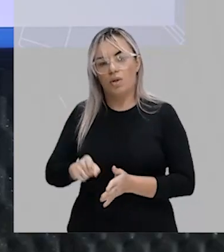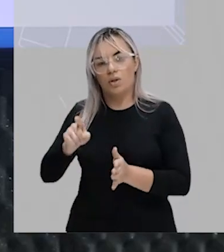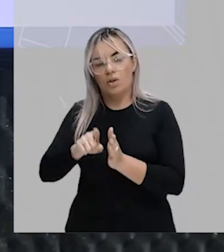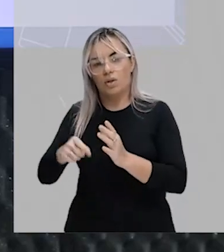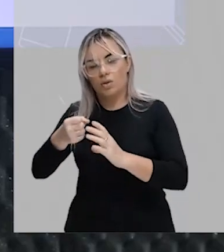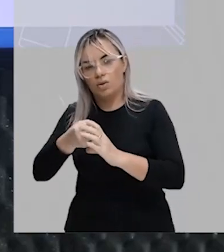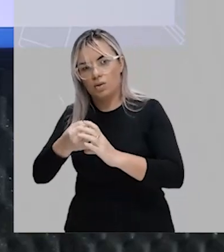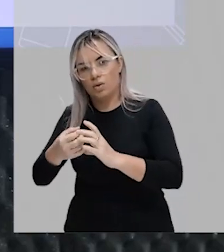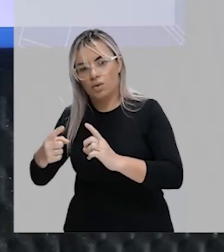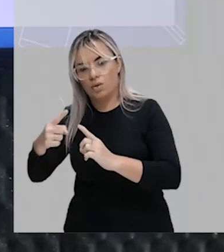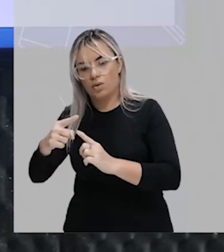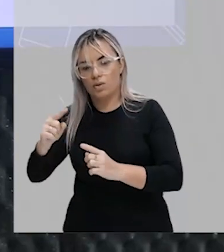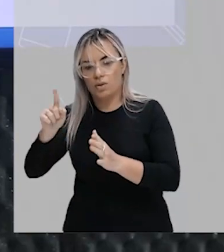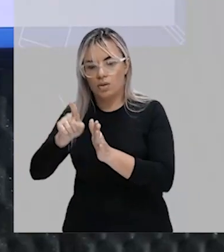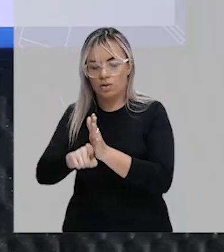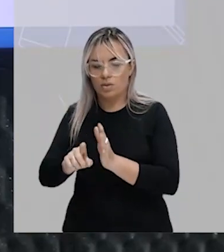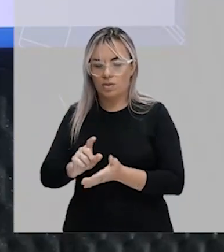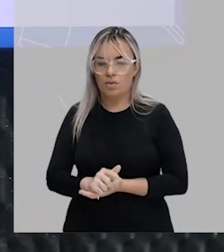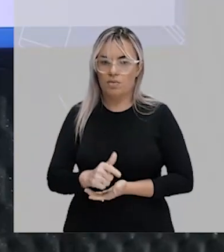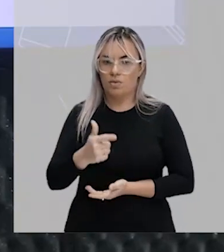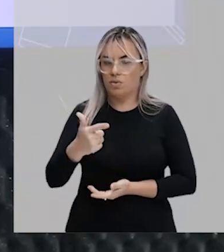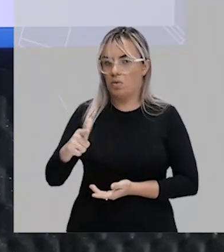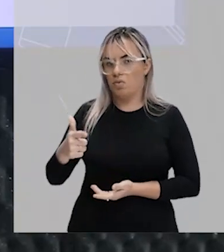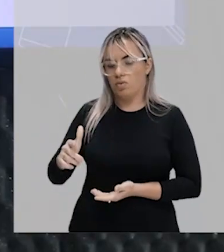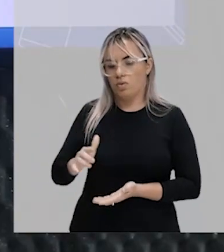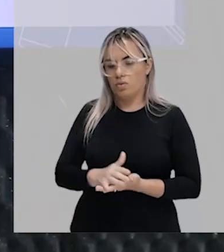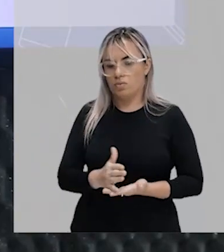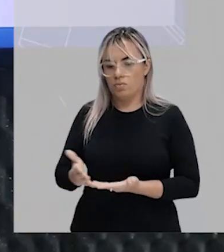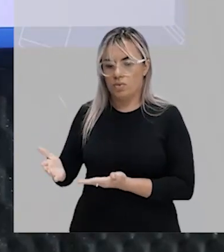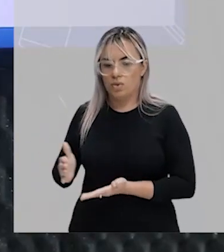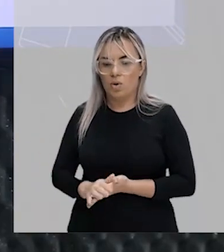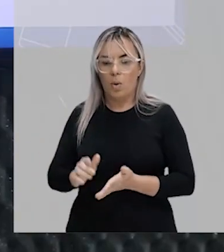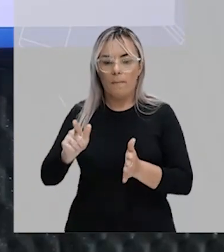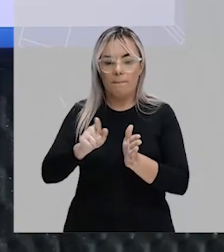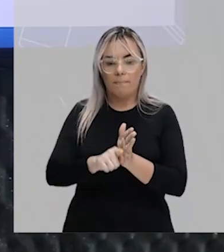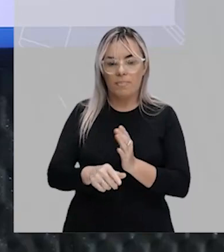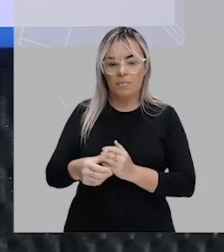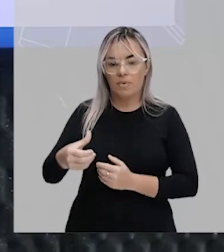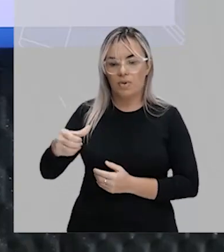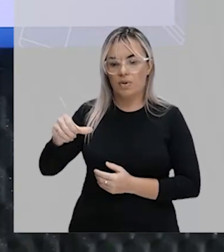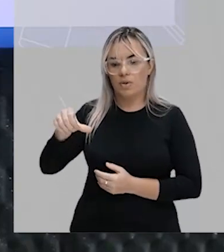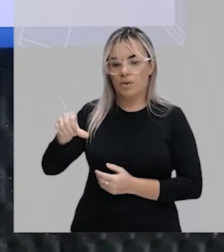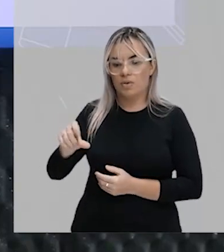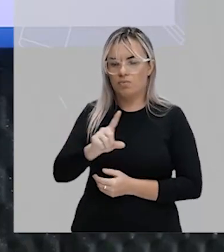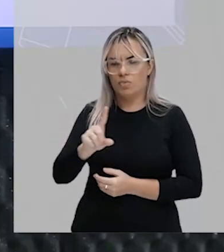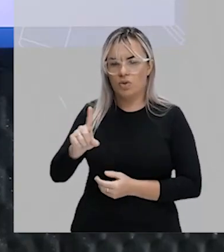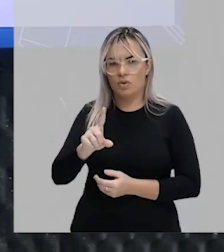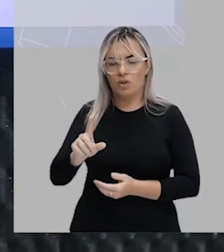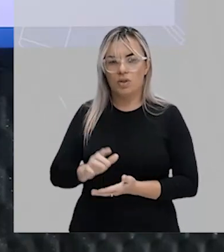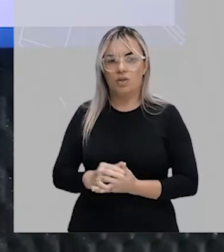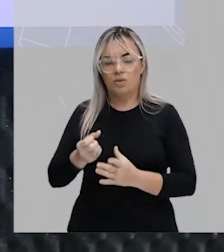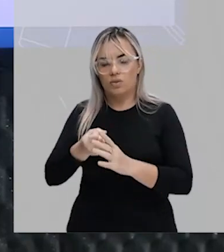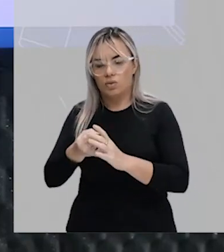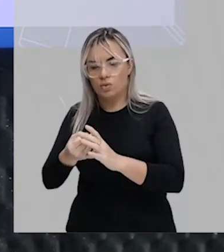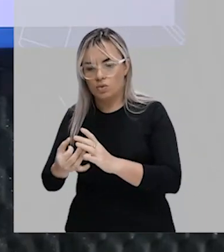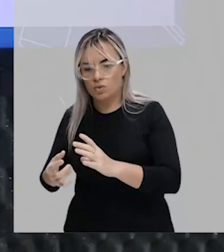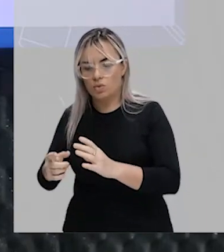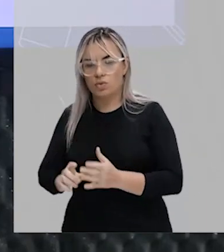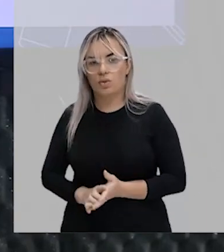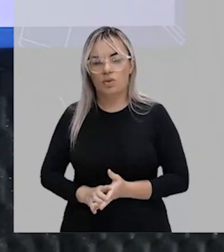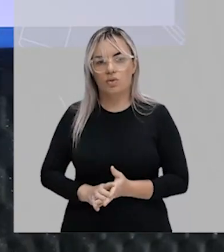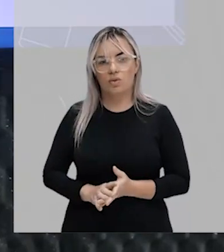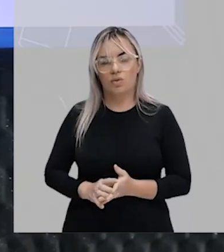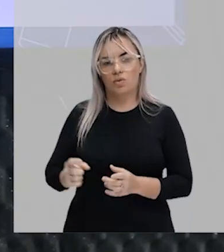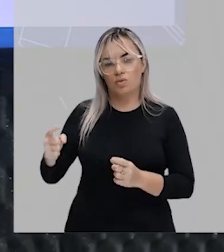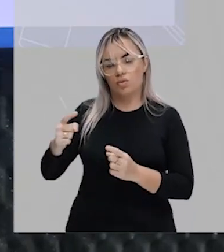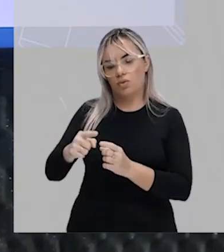Beleza? Então, nesse caso aqui, esse menos 9 não faz parte desse conjunto. Temos a última afirmação aí, né? A última proposição